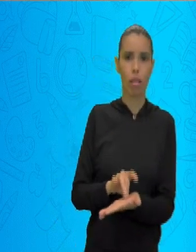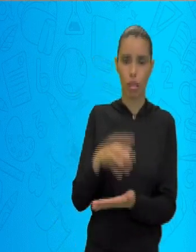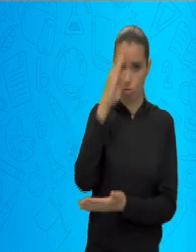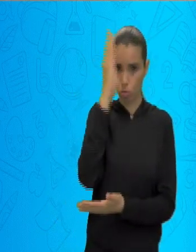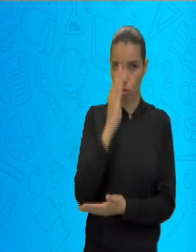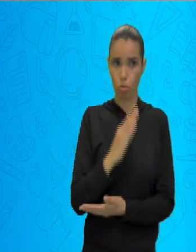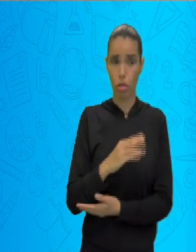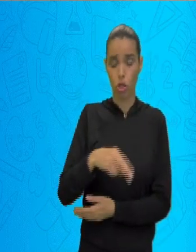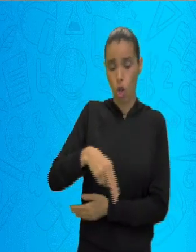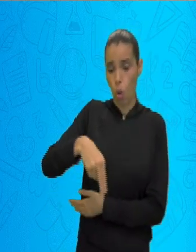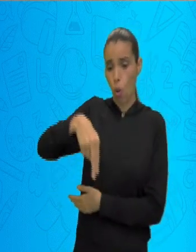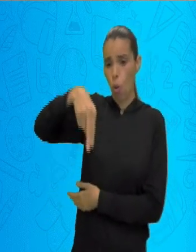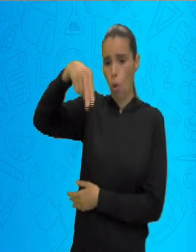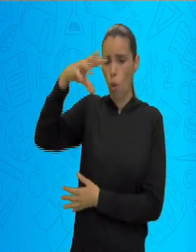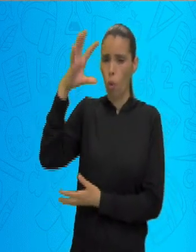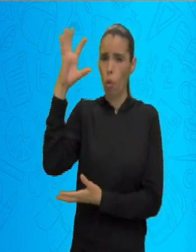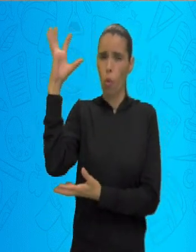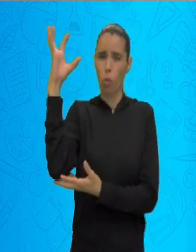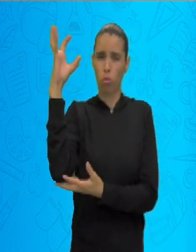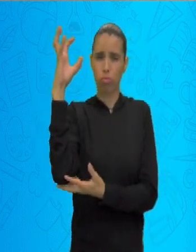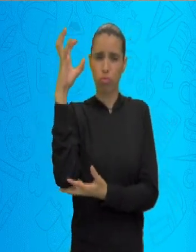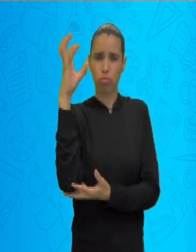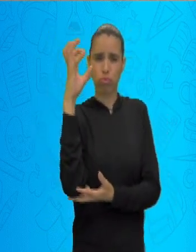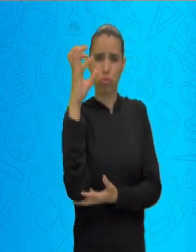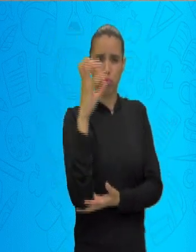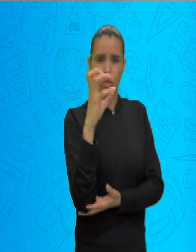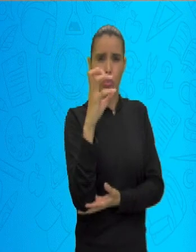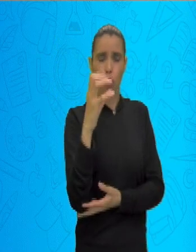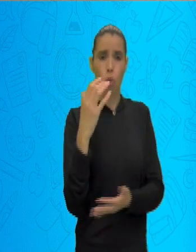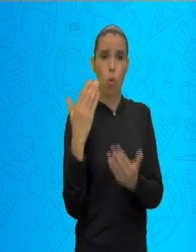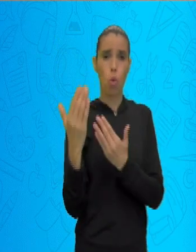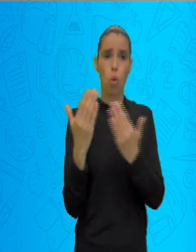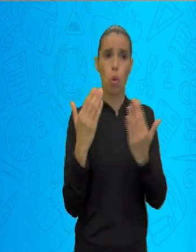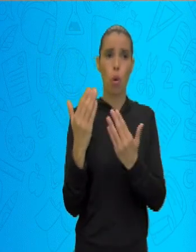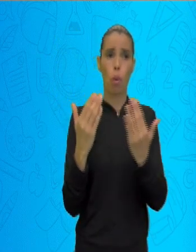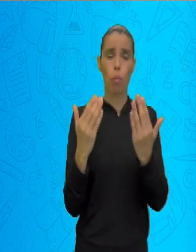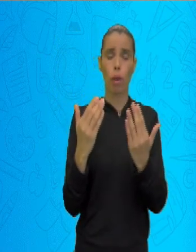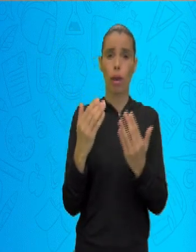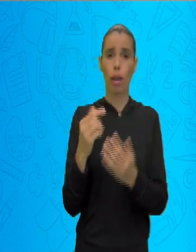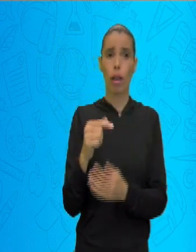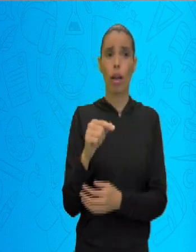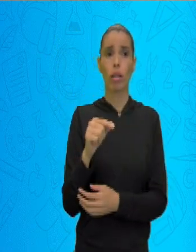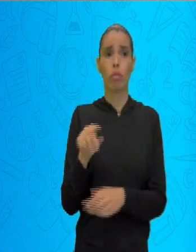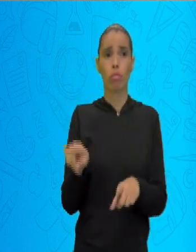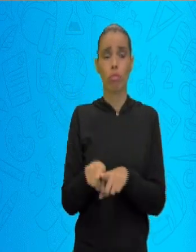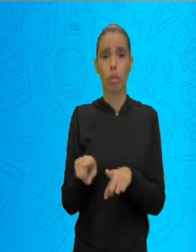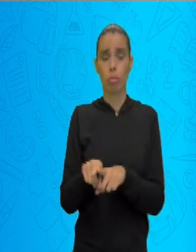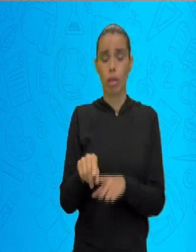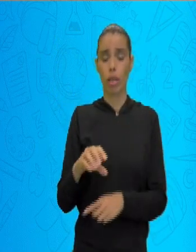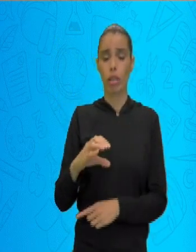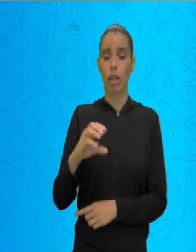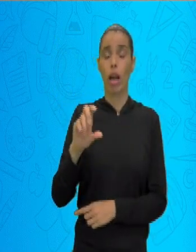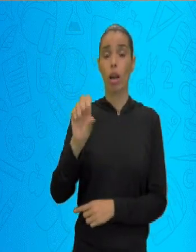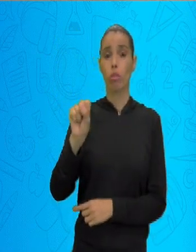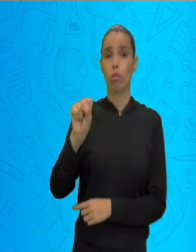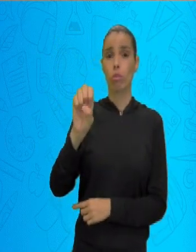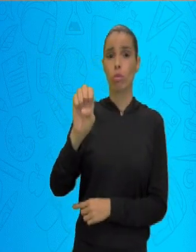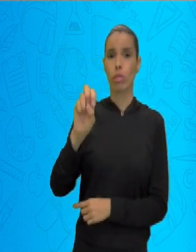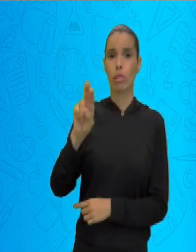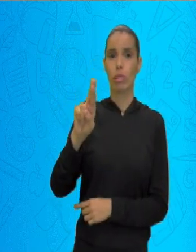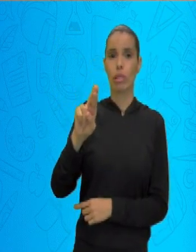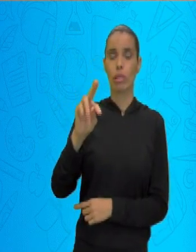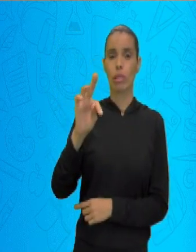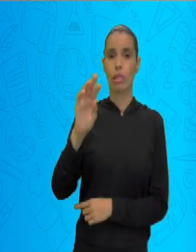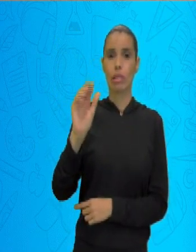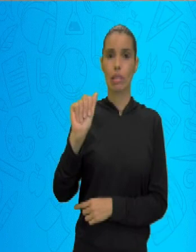quanto o Sertão Nordestino. Porque não é todo o Nordeste que é seco. É o Sertão